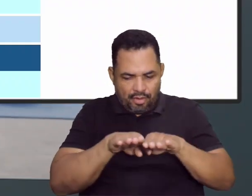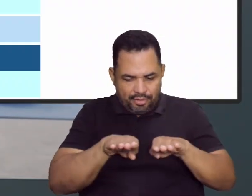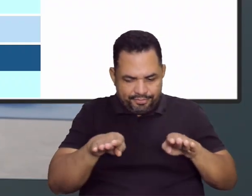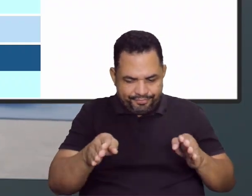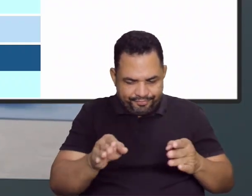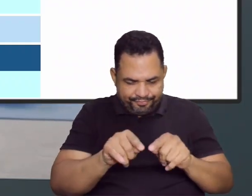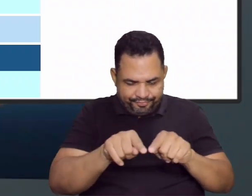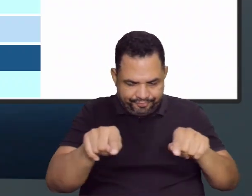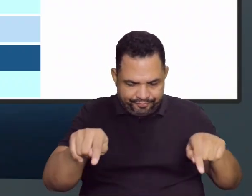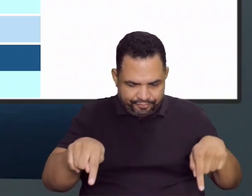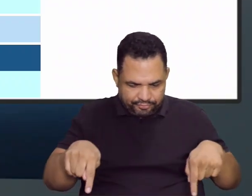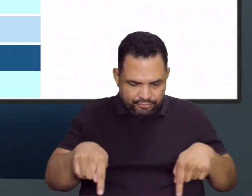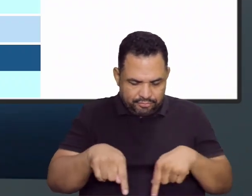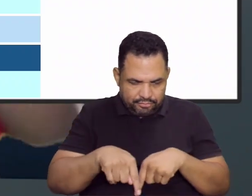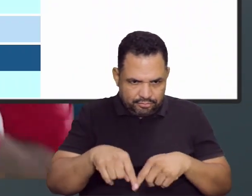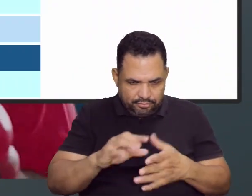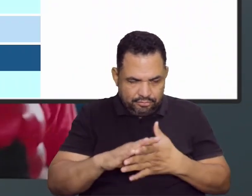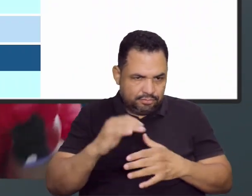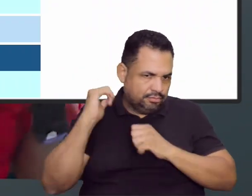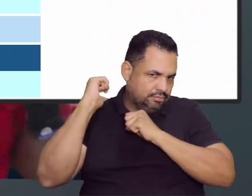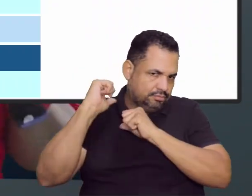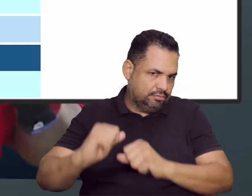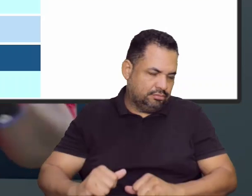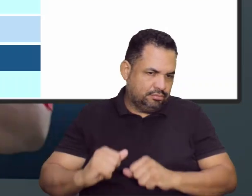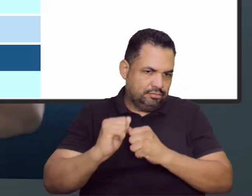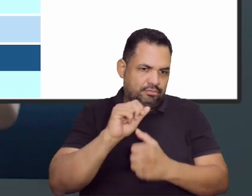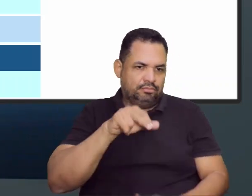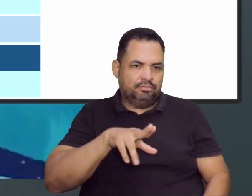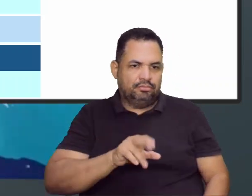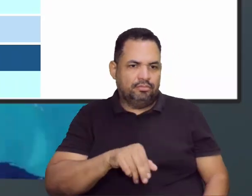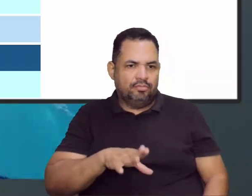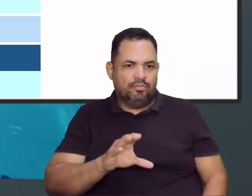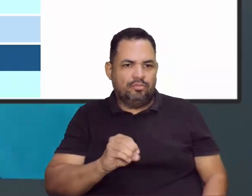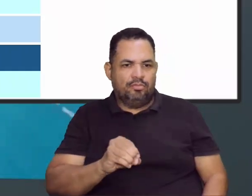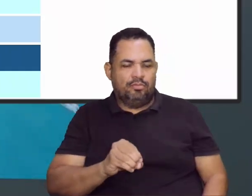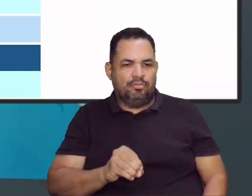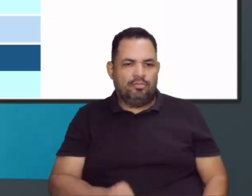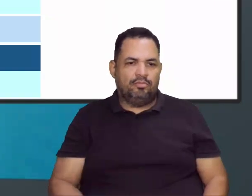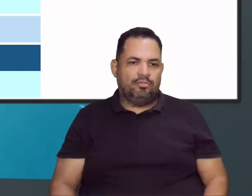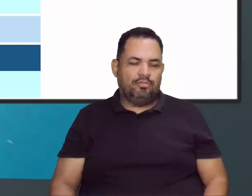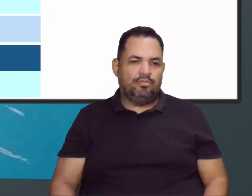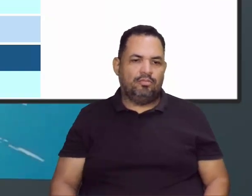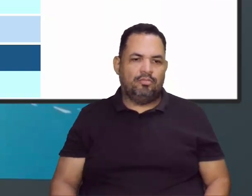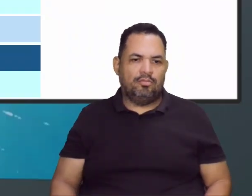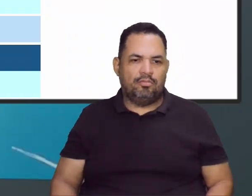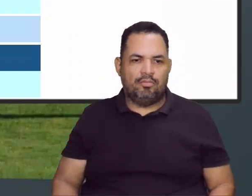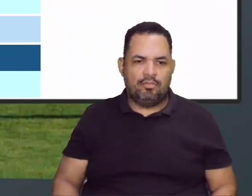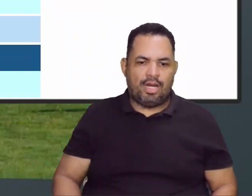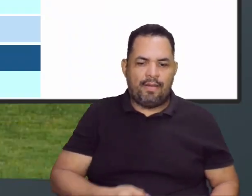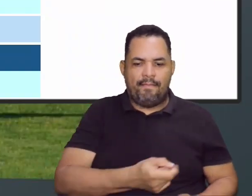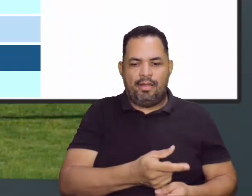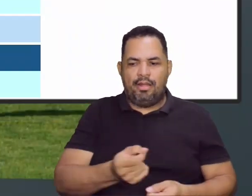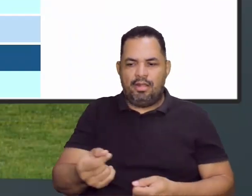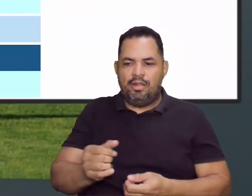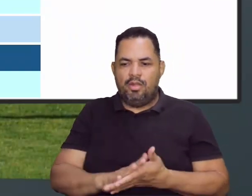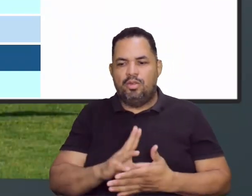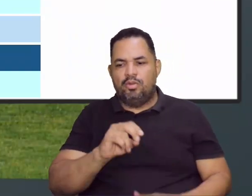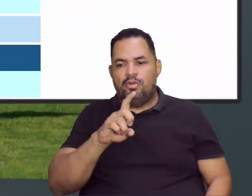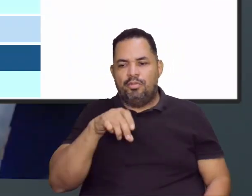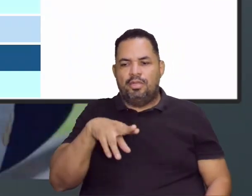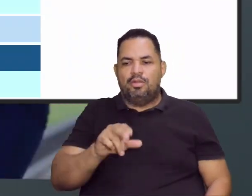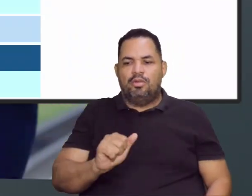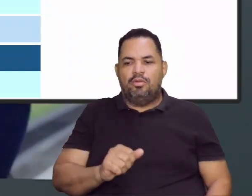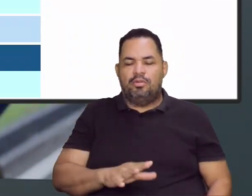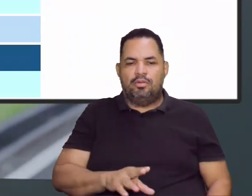eu carregava ali uma bolsa, tinha Uno, tinha os jogos de baralhos comuns, Dominó,